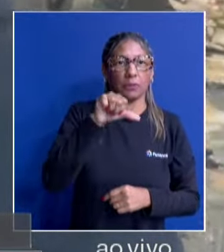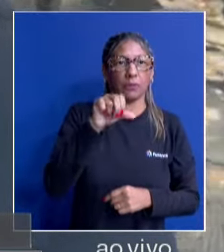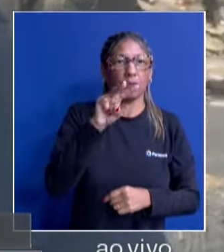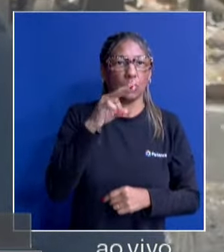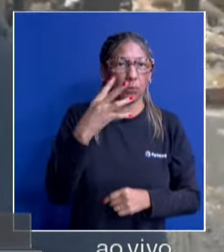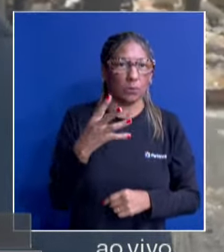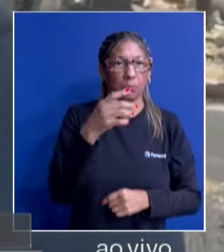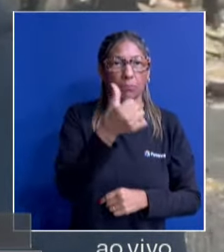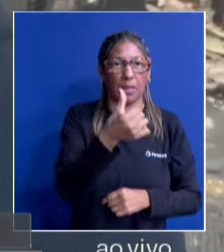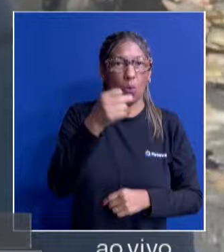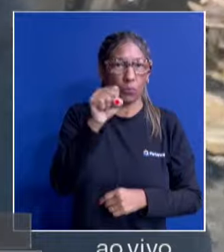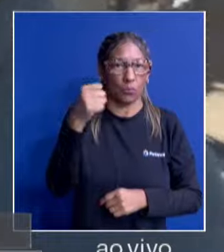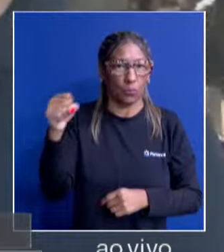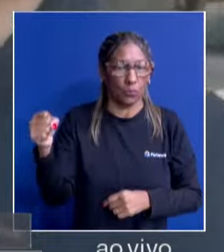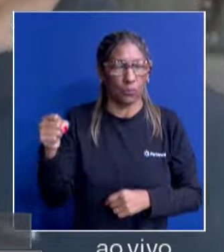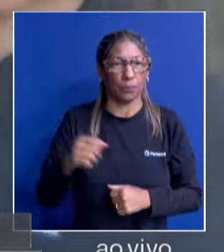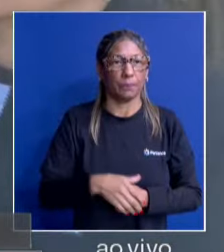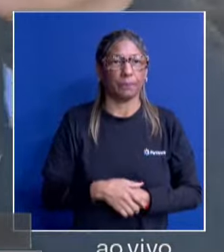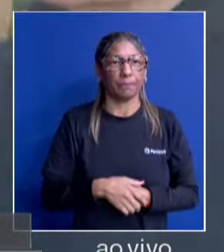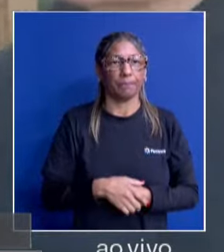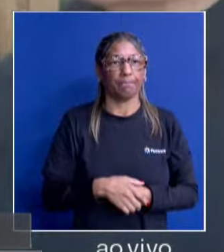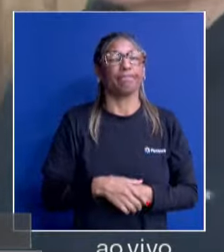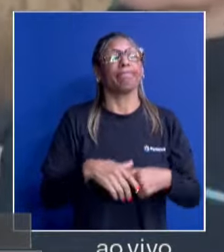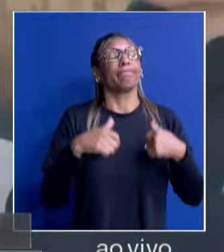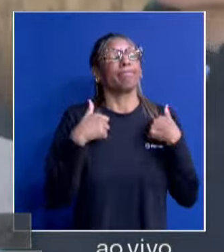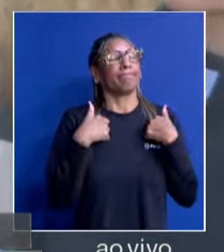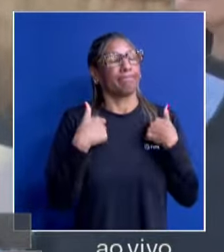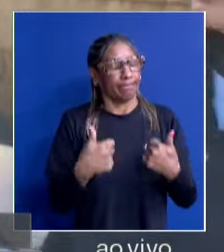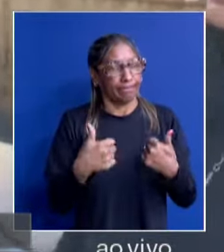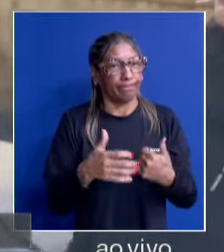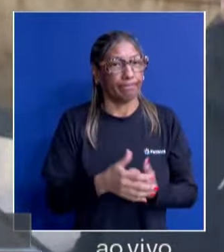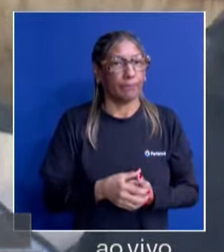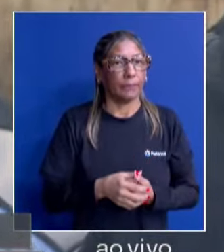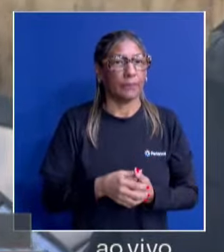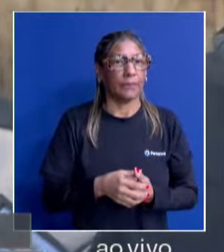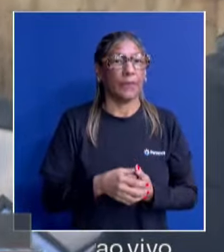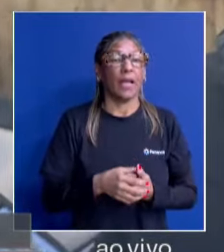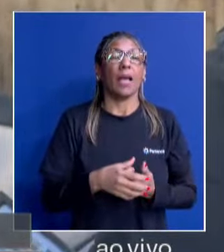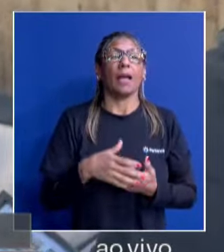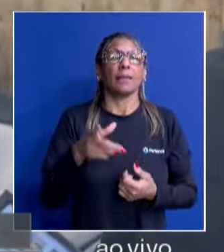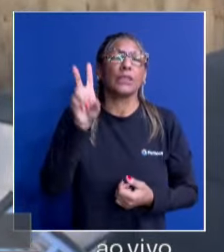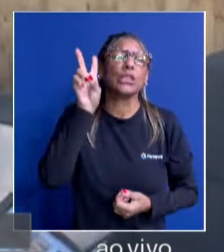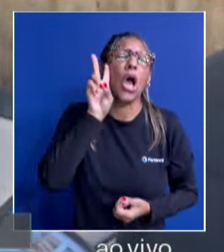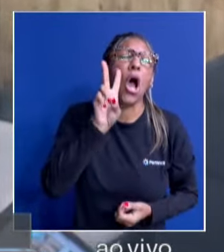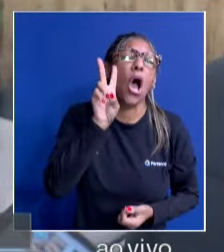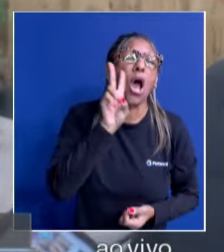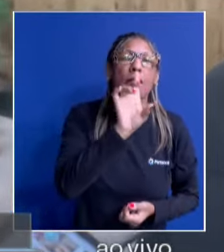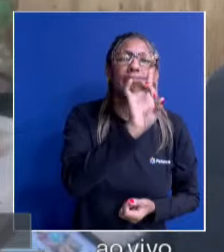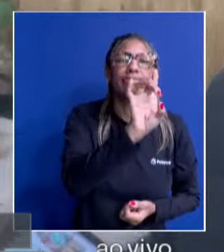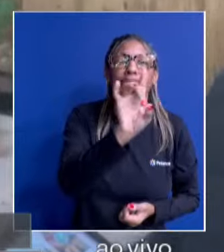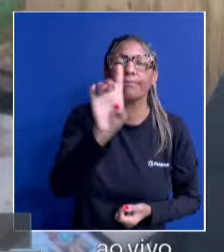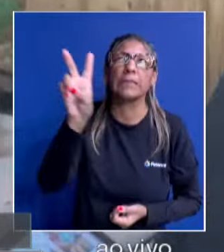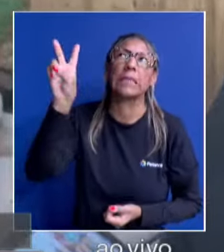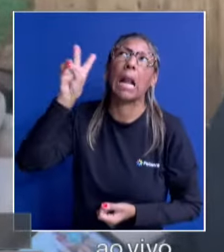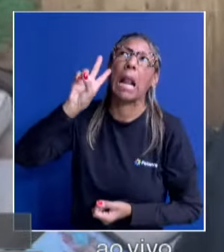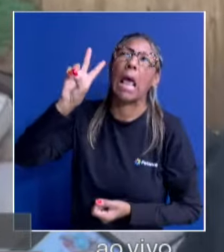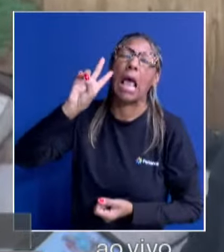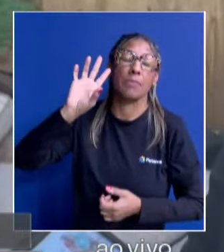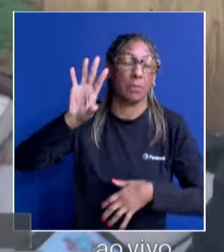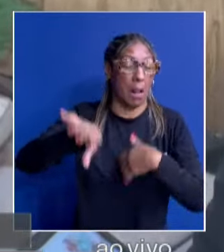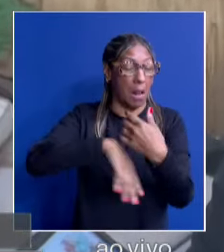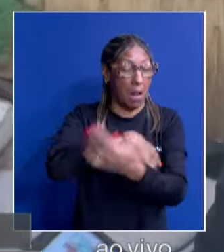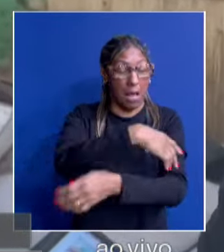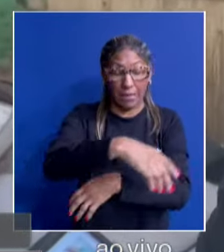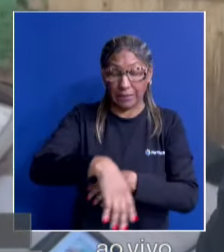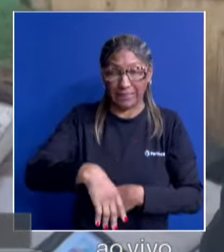-688. E ainda assim, Mota, então, com todas essas histórias e revivendo toda essa tragédia, querendo ou não,